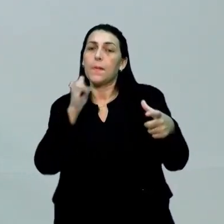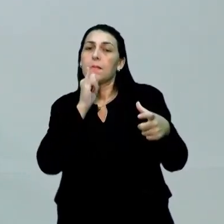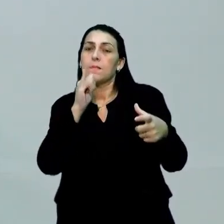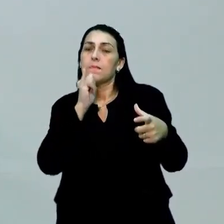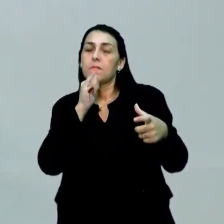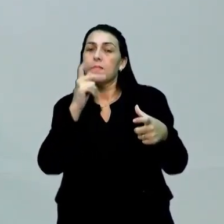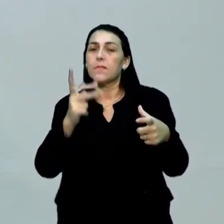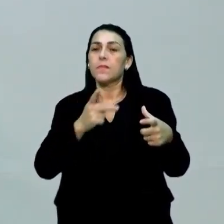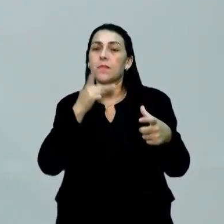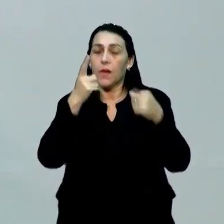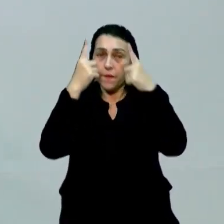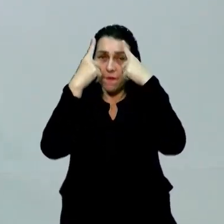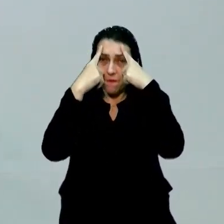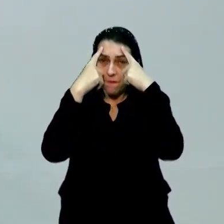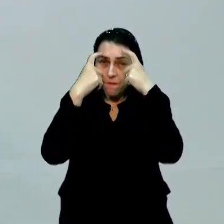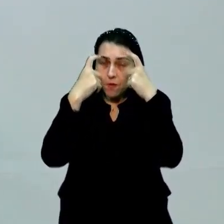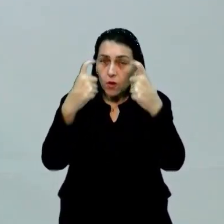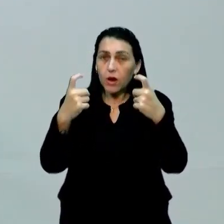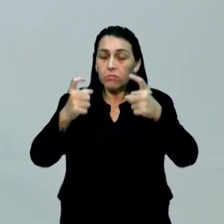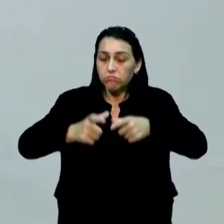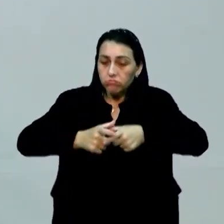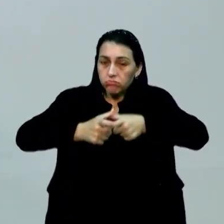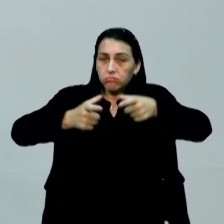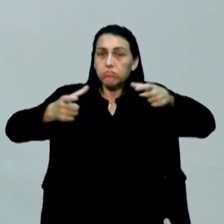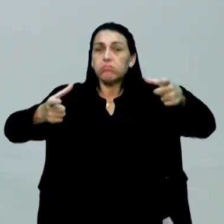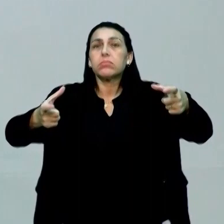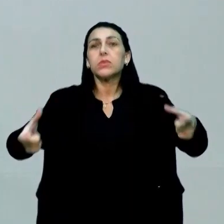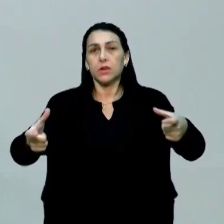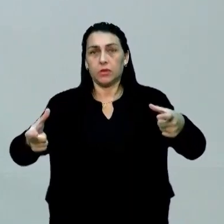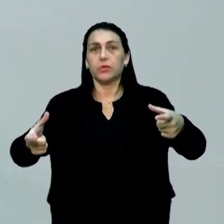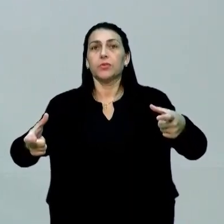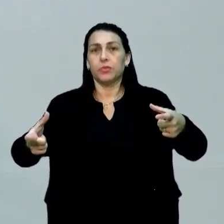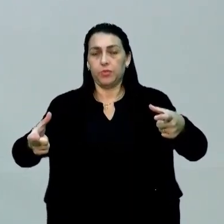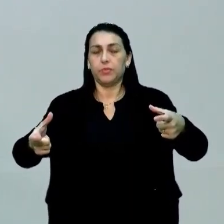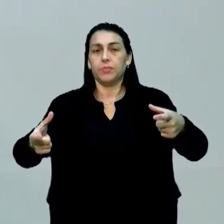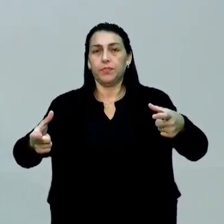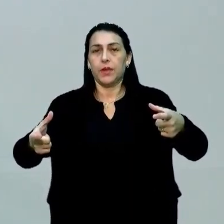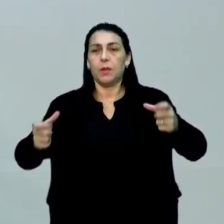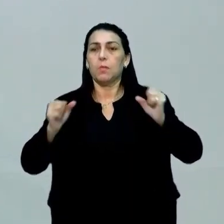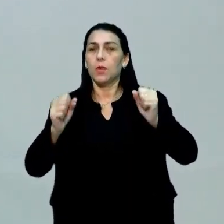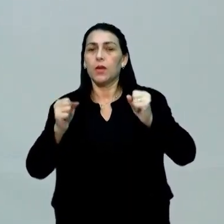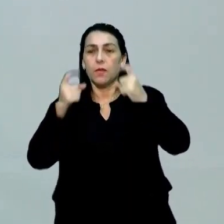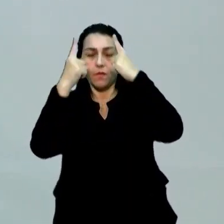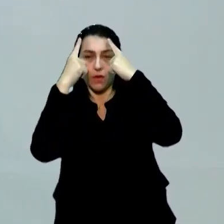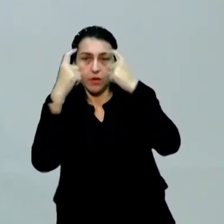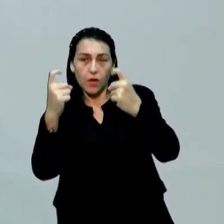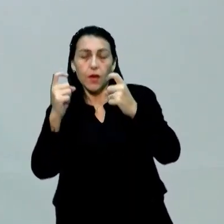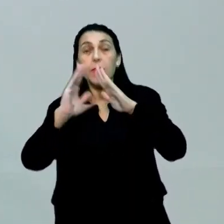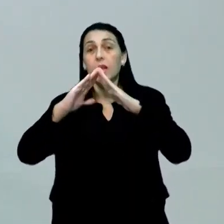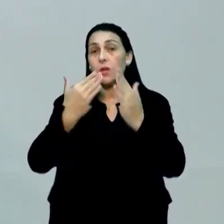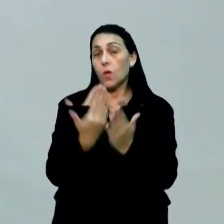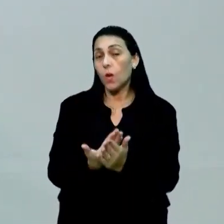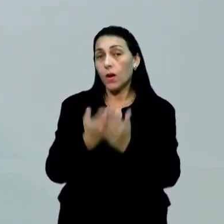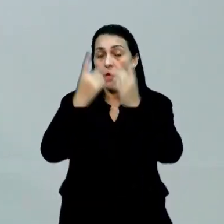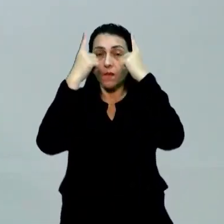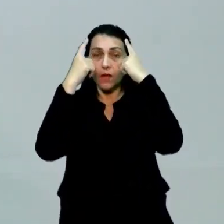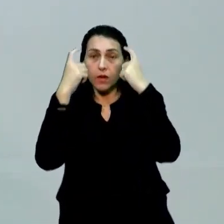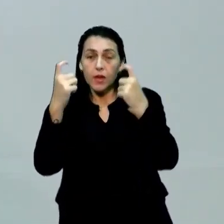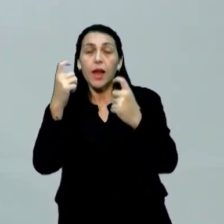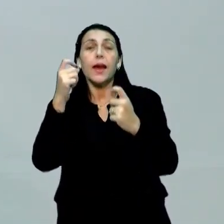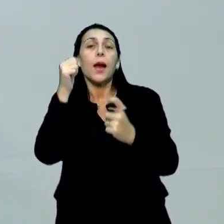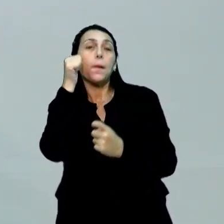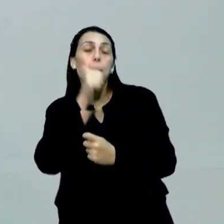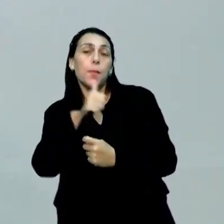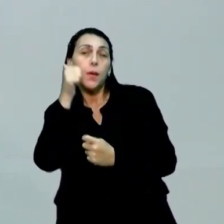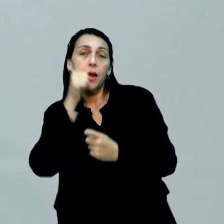quando eu falo de violência, é um assunto bem amplo, bem enorme assim. Eu poderia falar de violência na escola, violência contra a